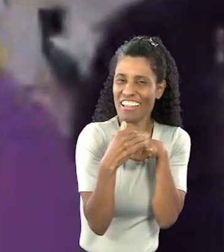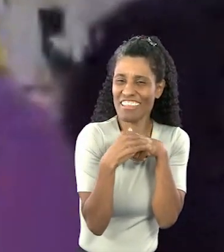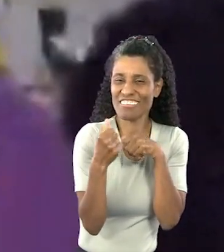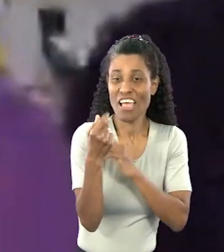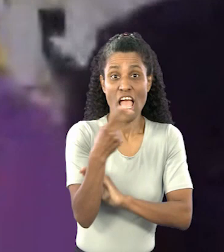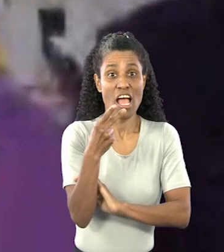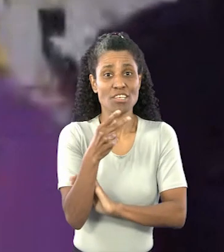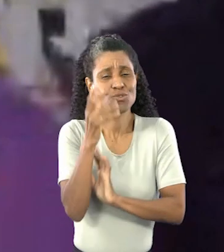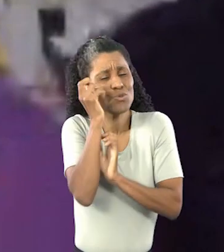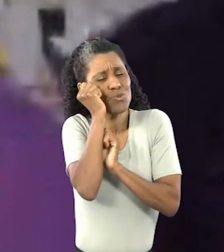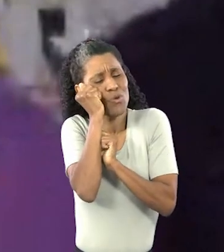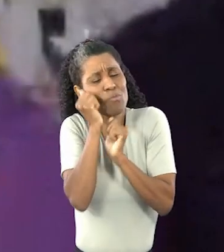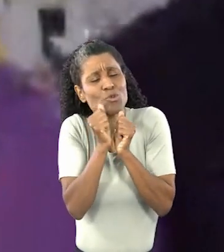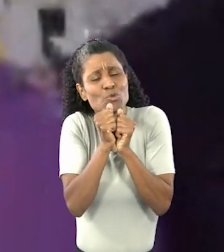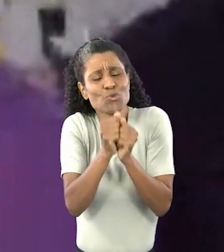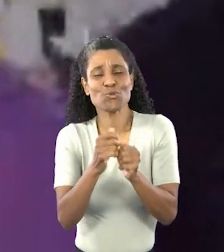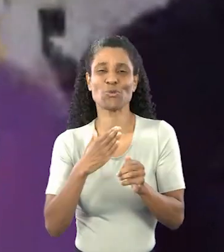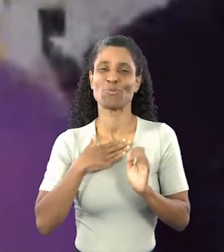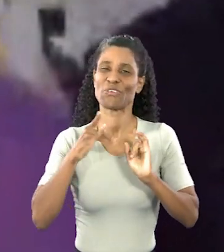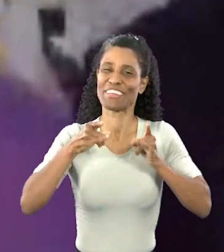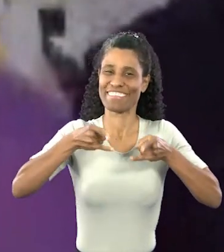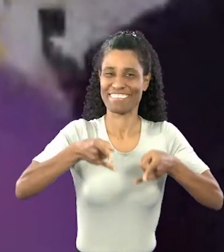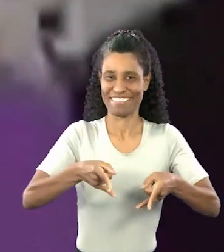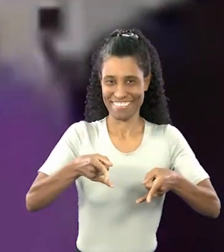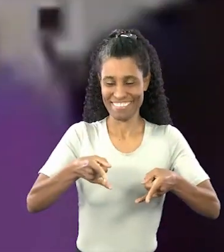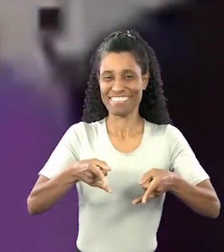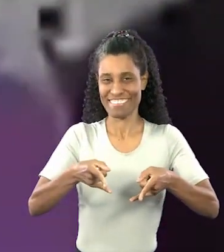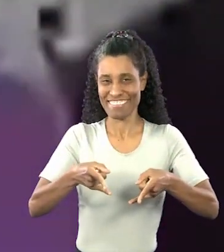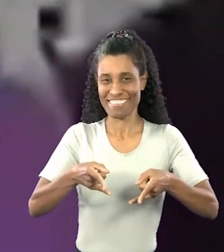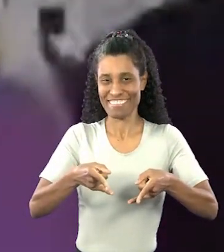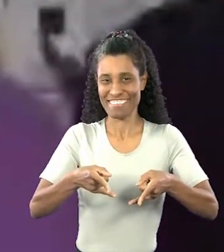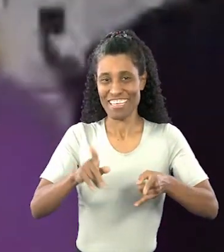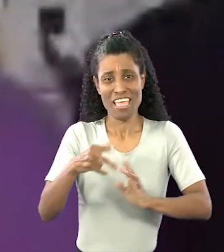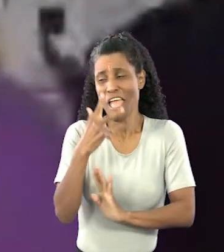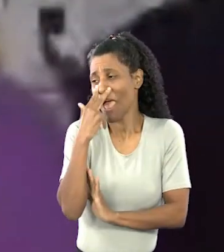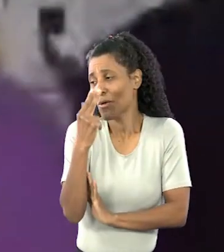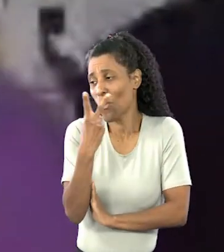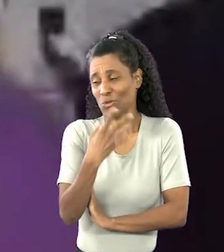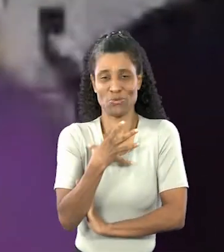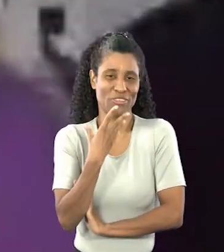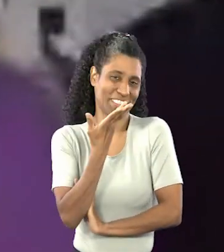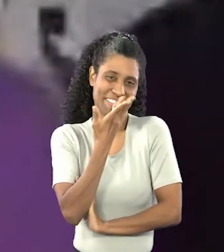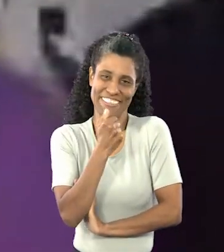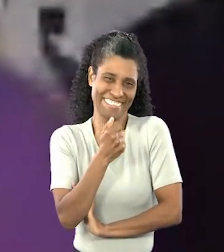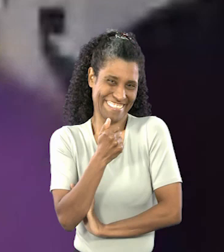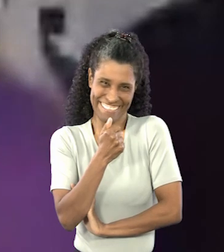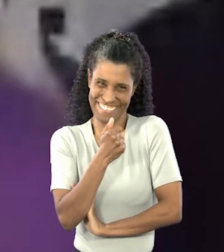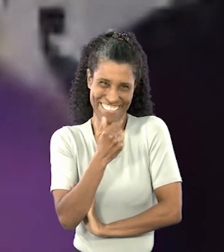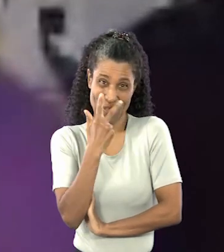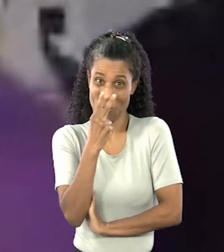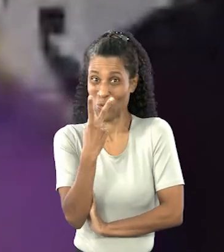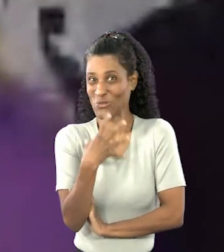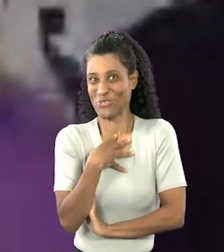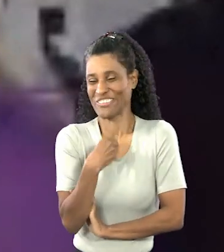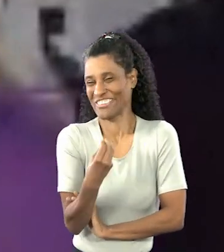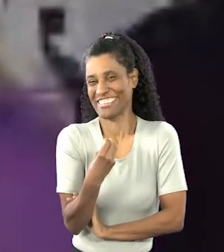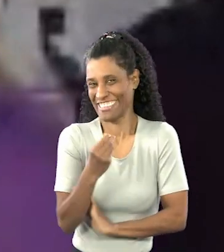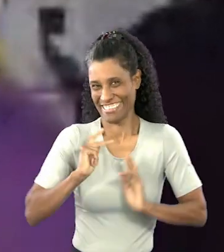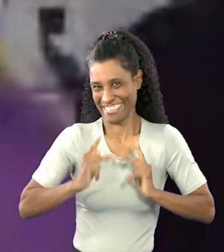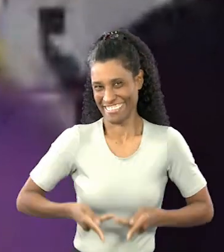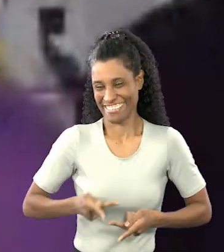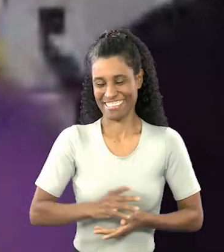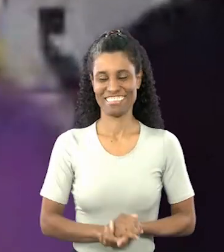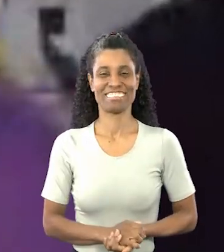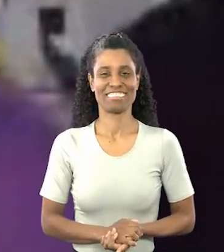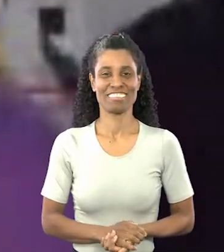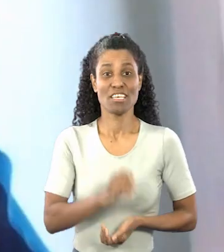são muito carinhosas, as duas dormem na cama comigo. Assim, parece duas crianças, sabe? Parece duas